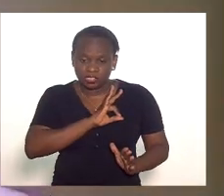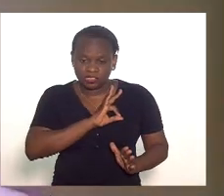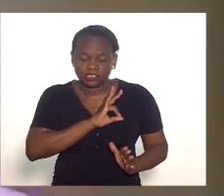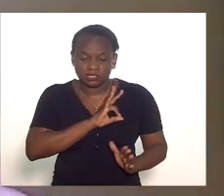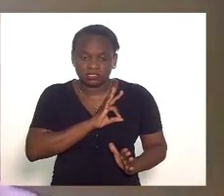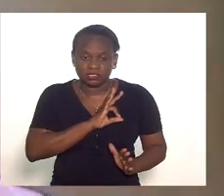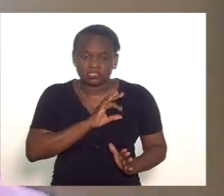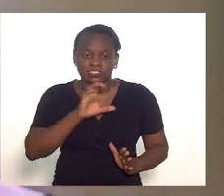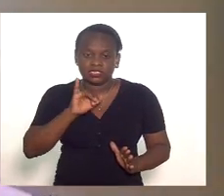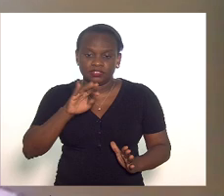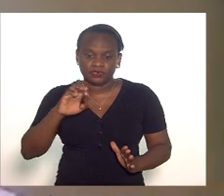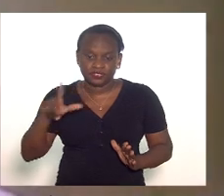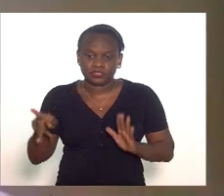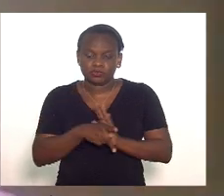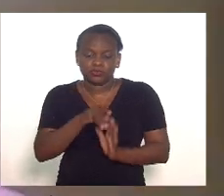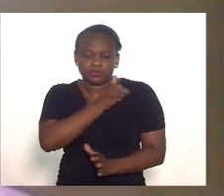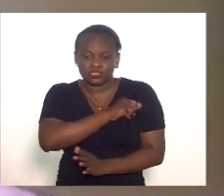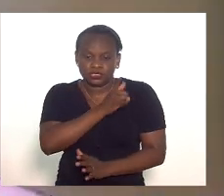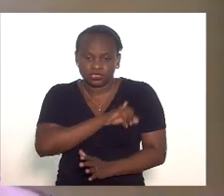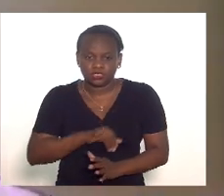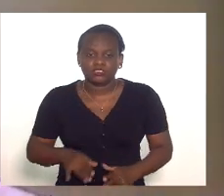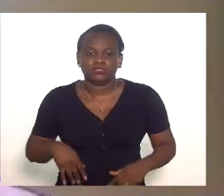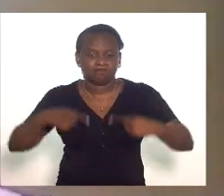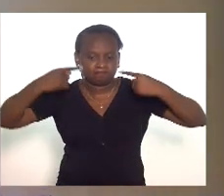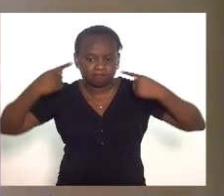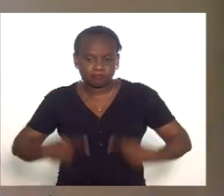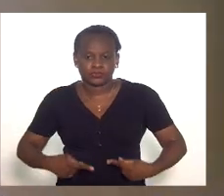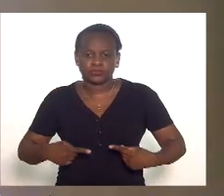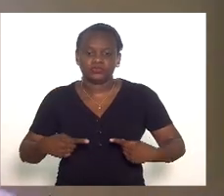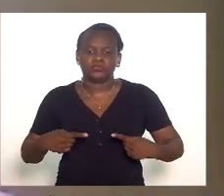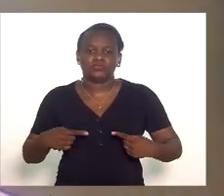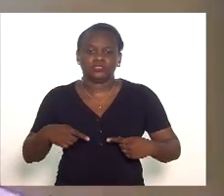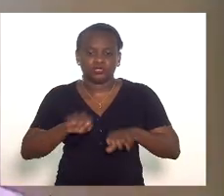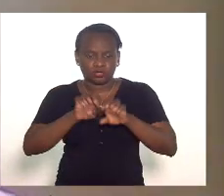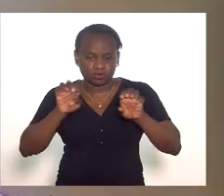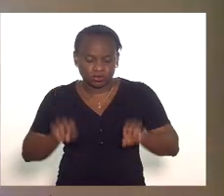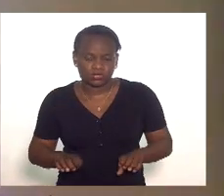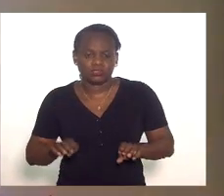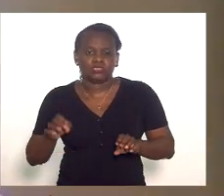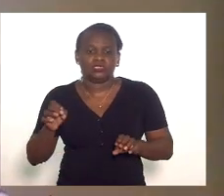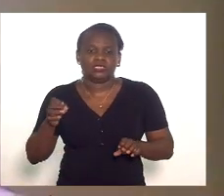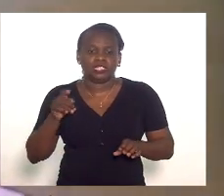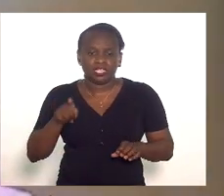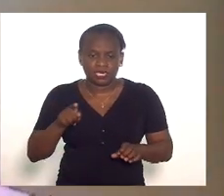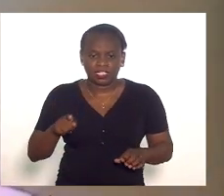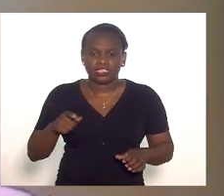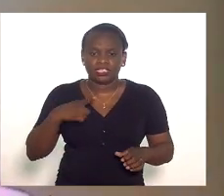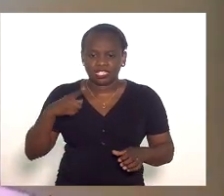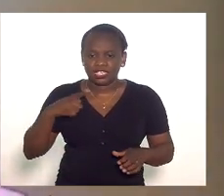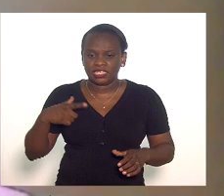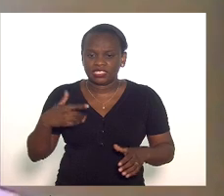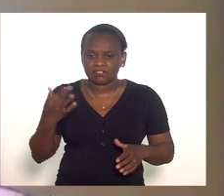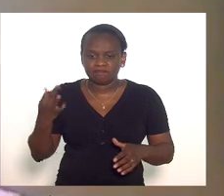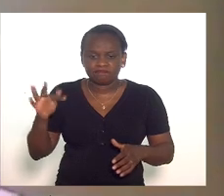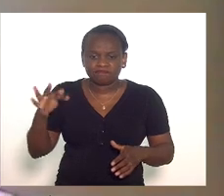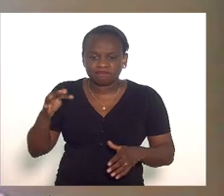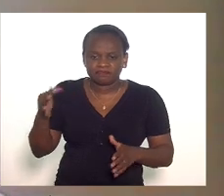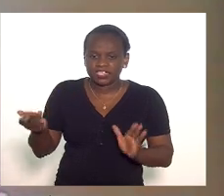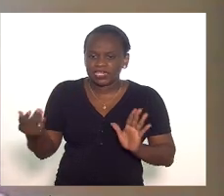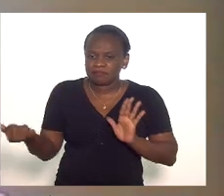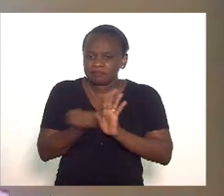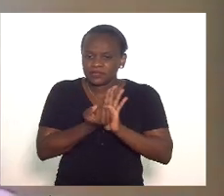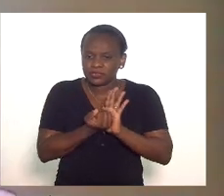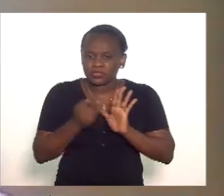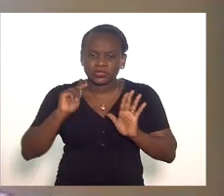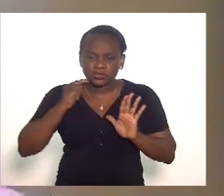civil fluminense no enfrentamento estruturante a esta chaga a esta mancha